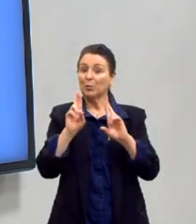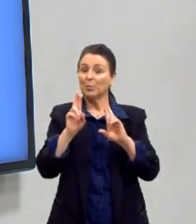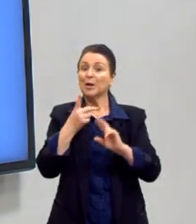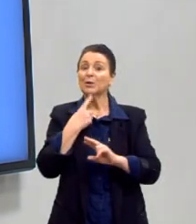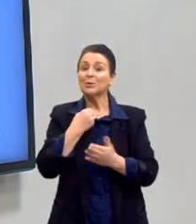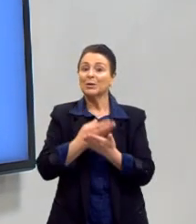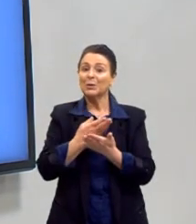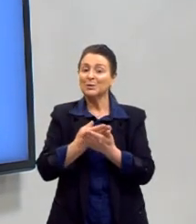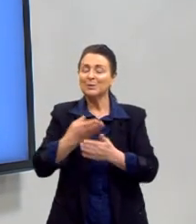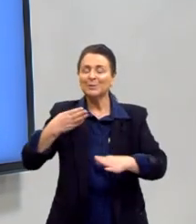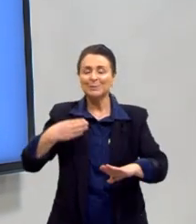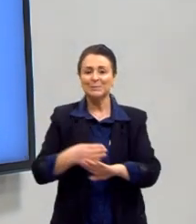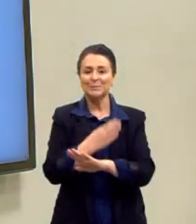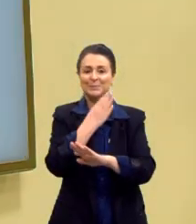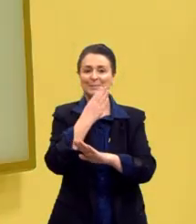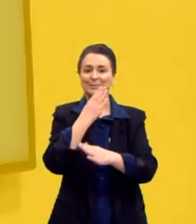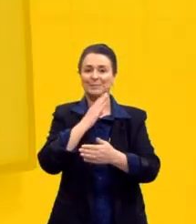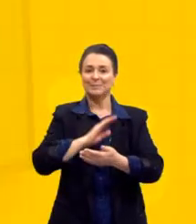partiu passar.